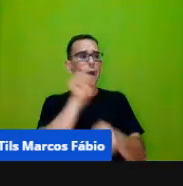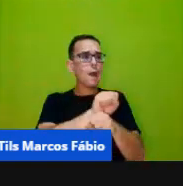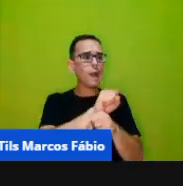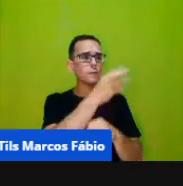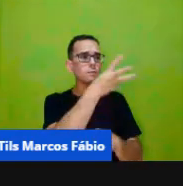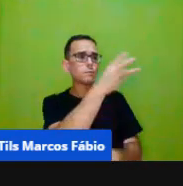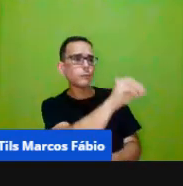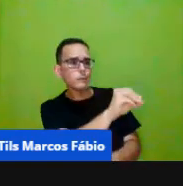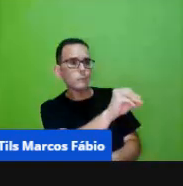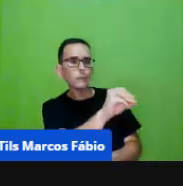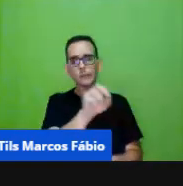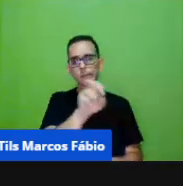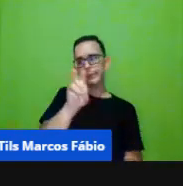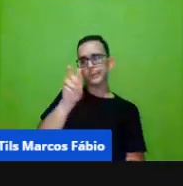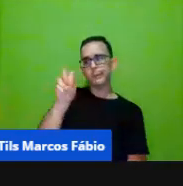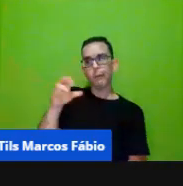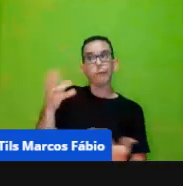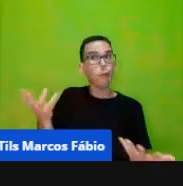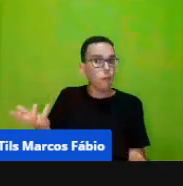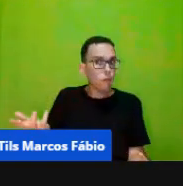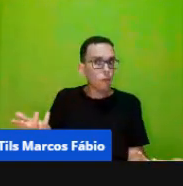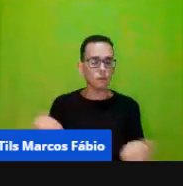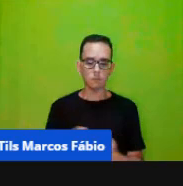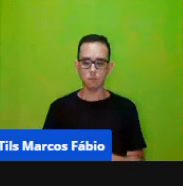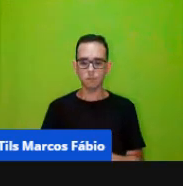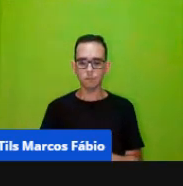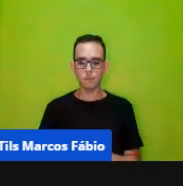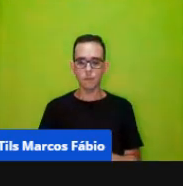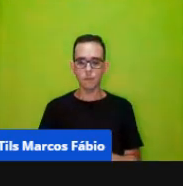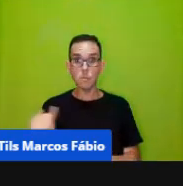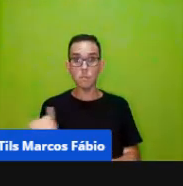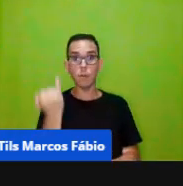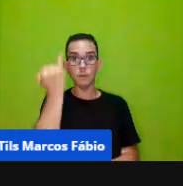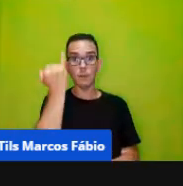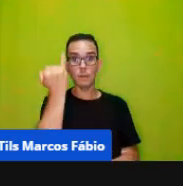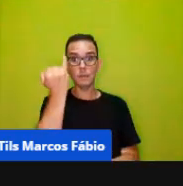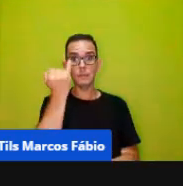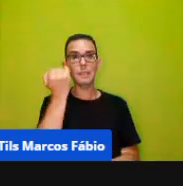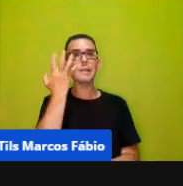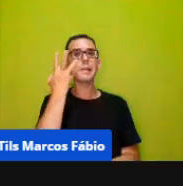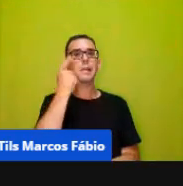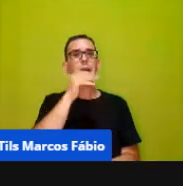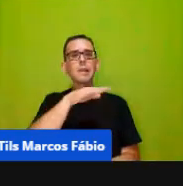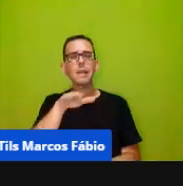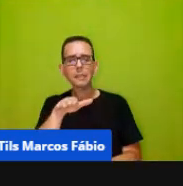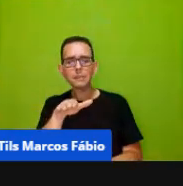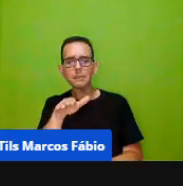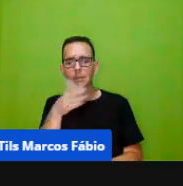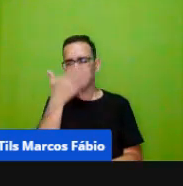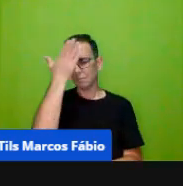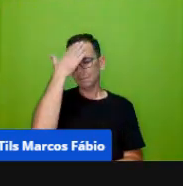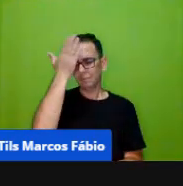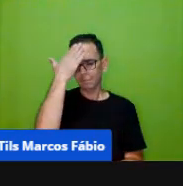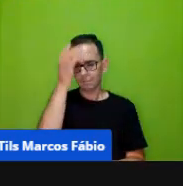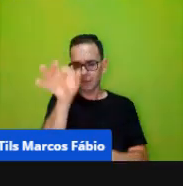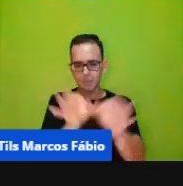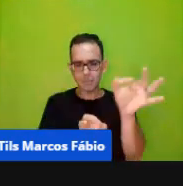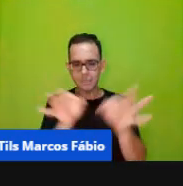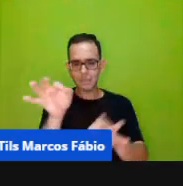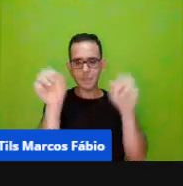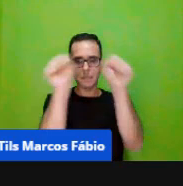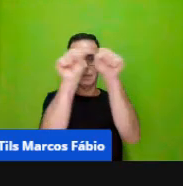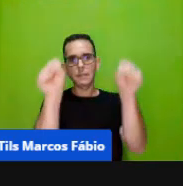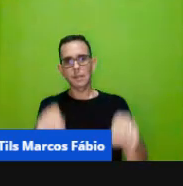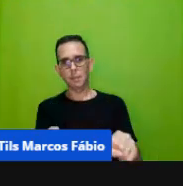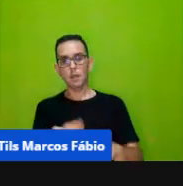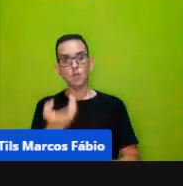número cinquenta bom o importante é que a criança perceba a regularidade do sistema isto é o nosso